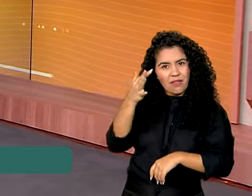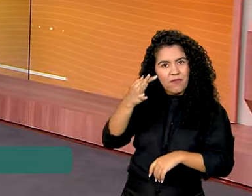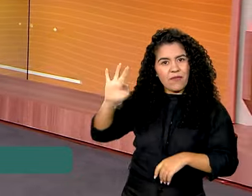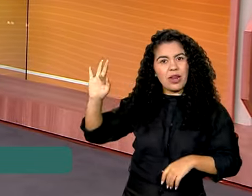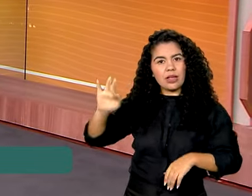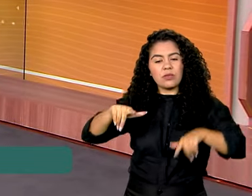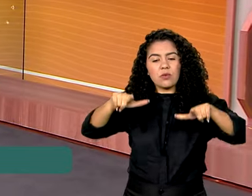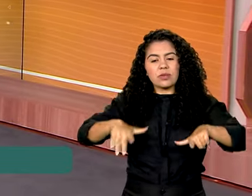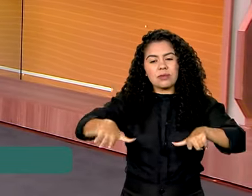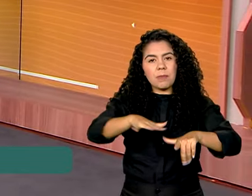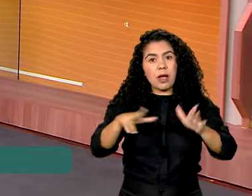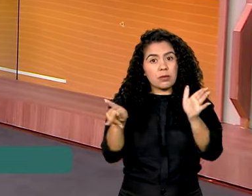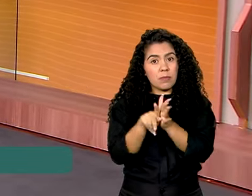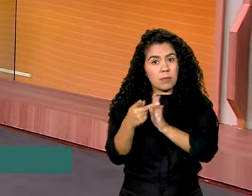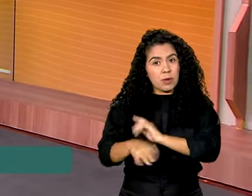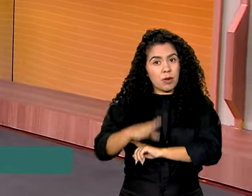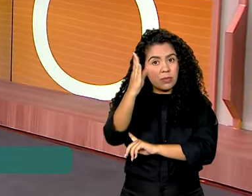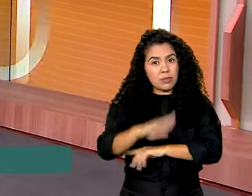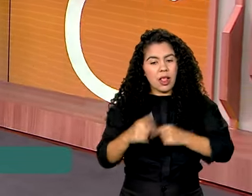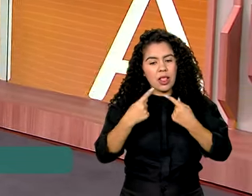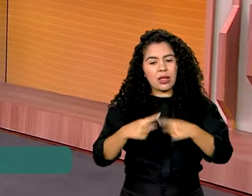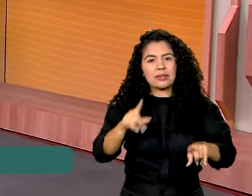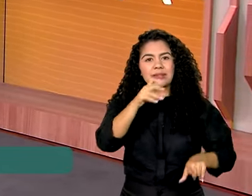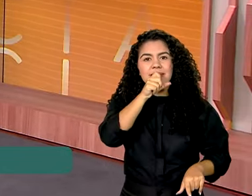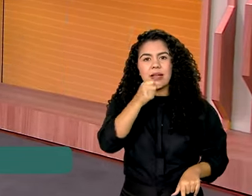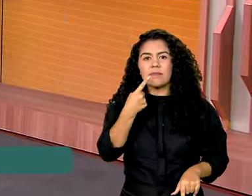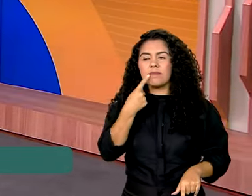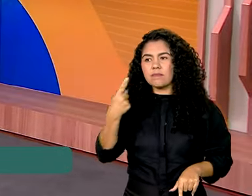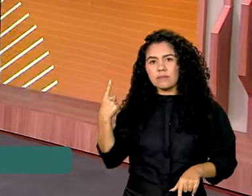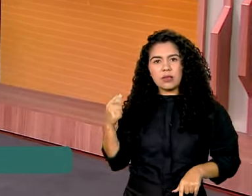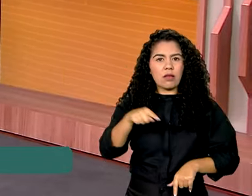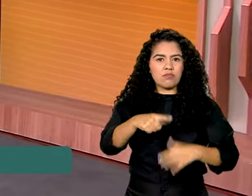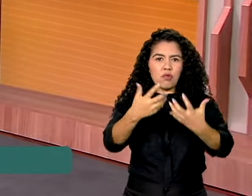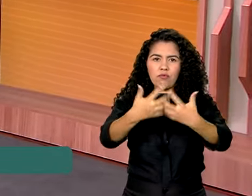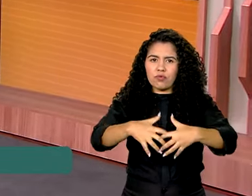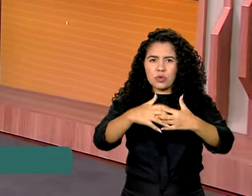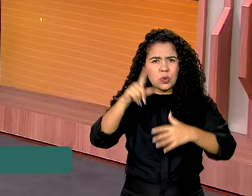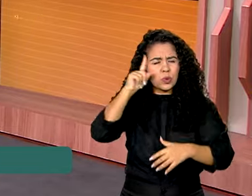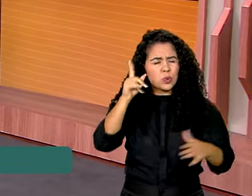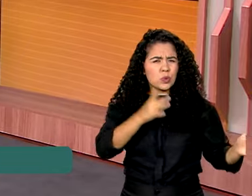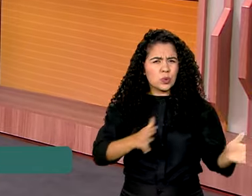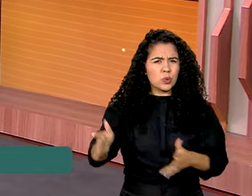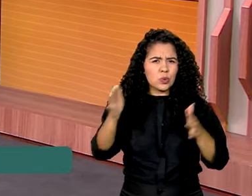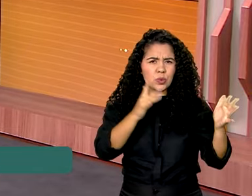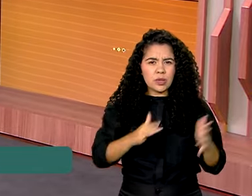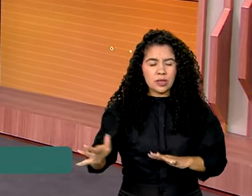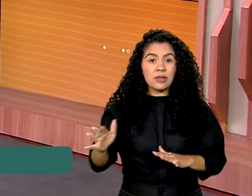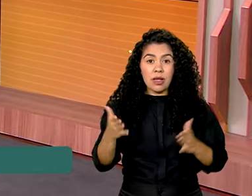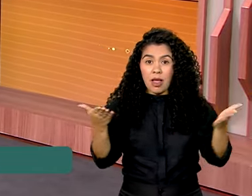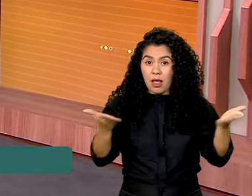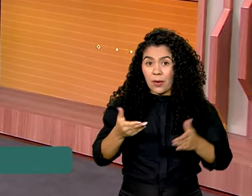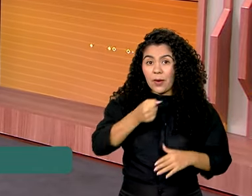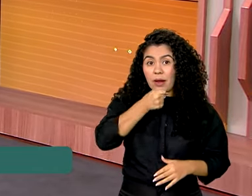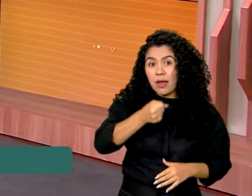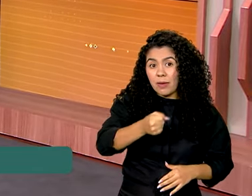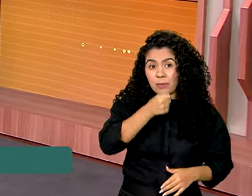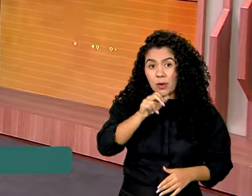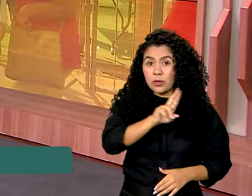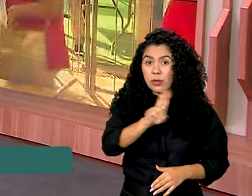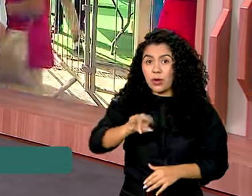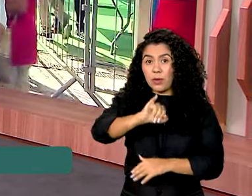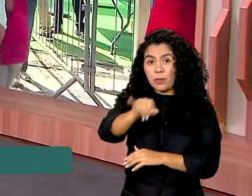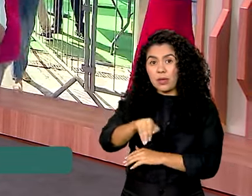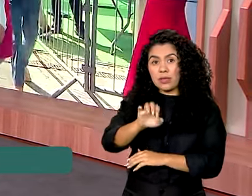foi inaugurada no sábado e vai funcionar todos os dias durante os Jogos. Quem vai mostrar tudo pra gente ao vivo é a